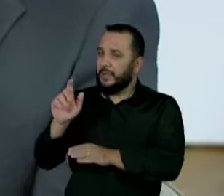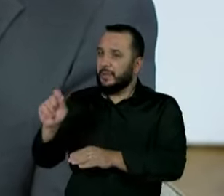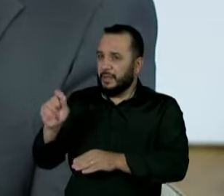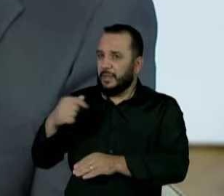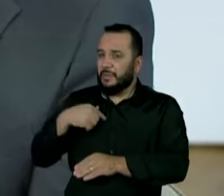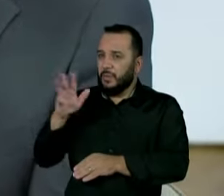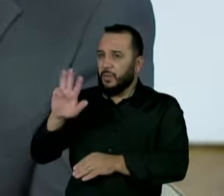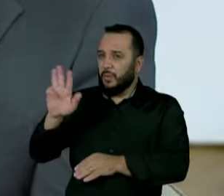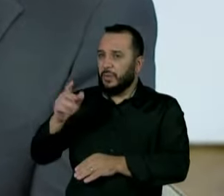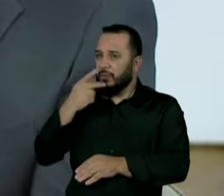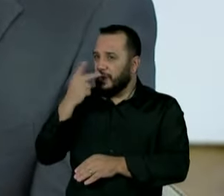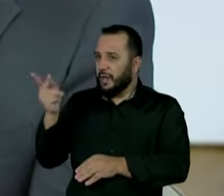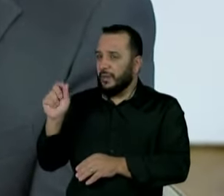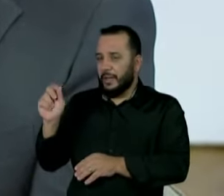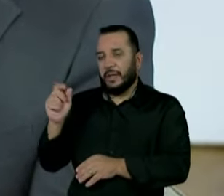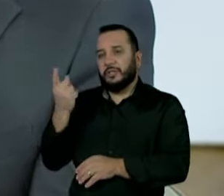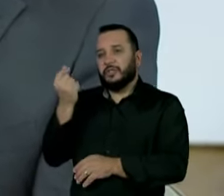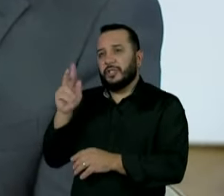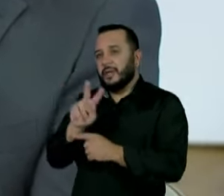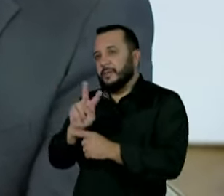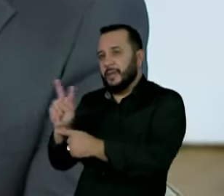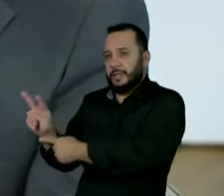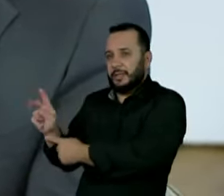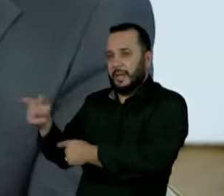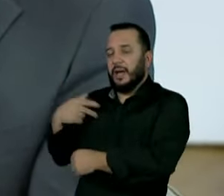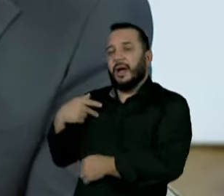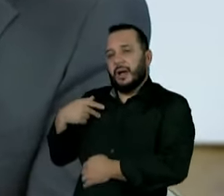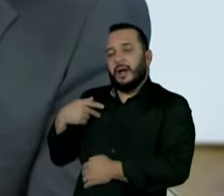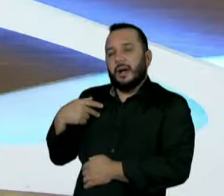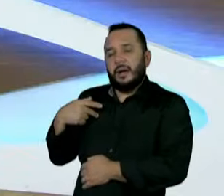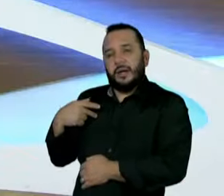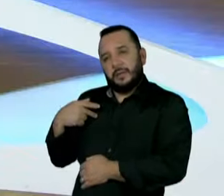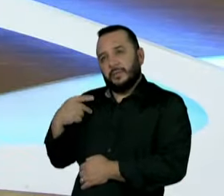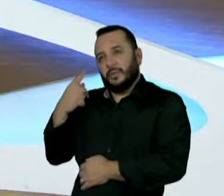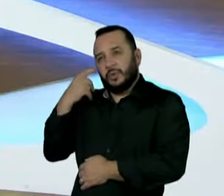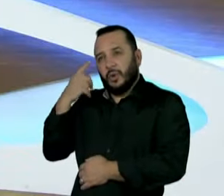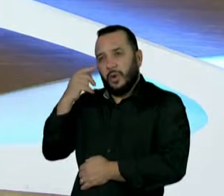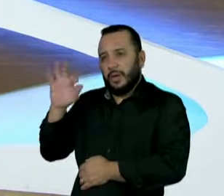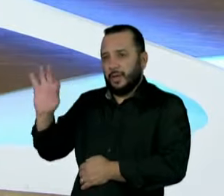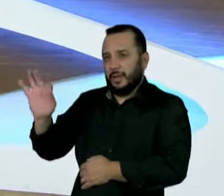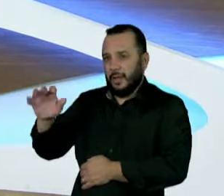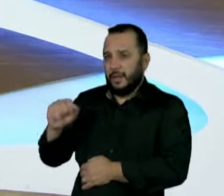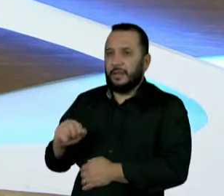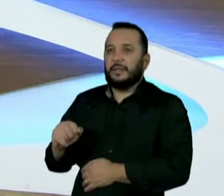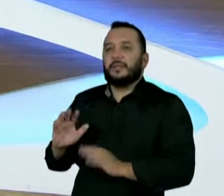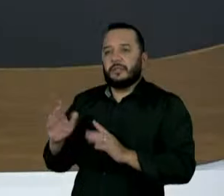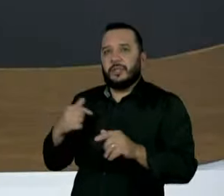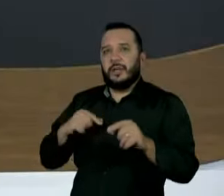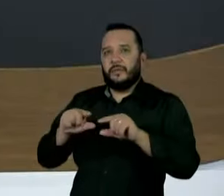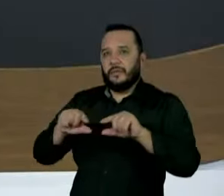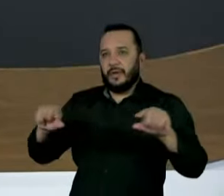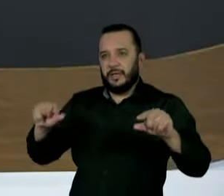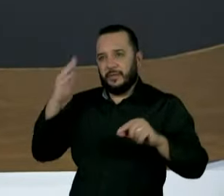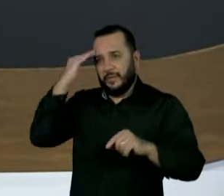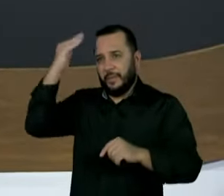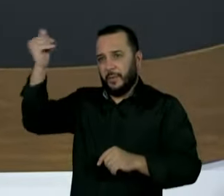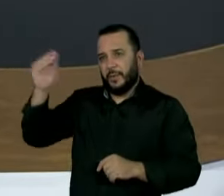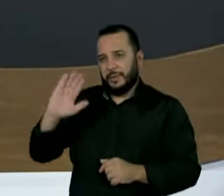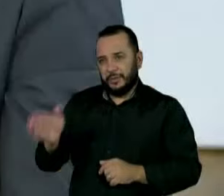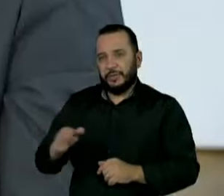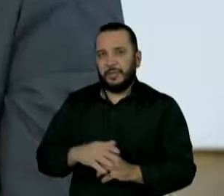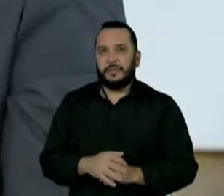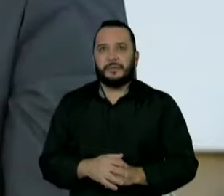para o Dória, porque emprestar dinheiro para o Dória comprar um avião é um péssimo negócio, né? Até ficou famosa essa fala aí. Eu acho que